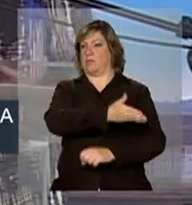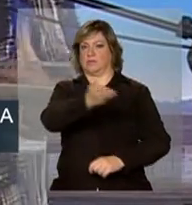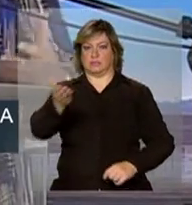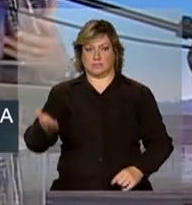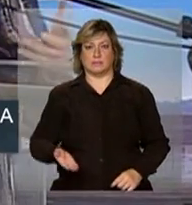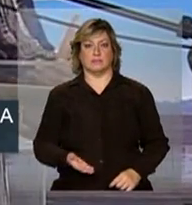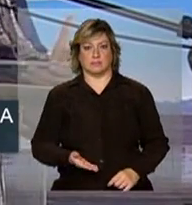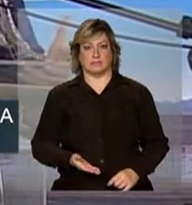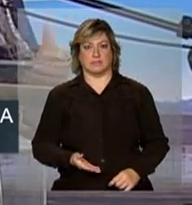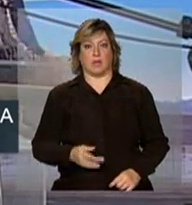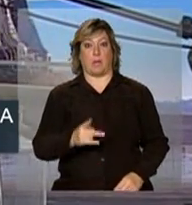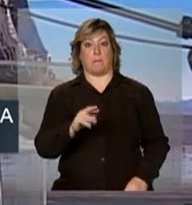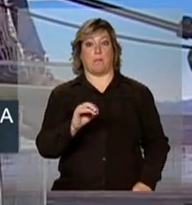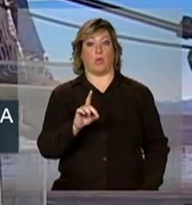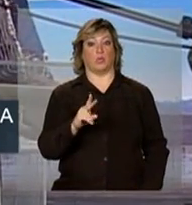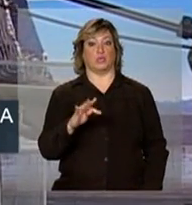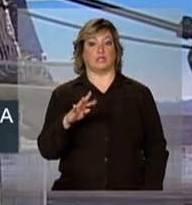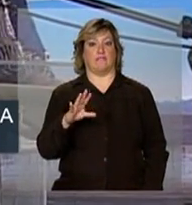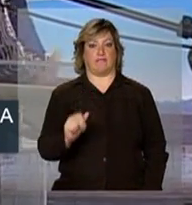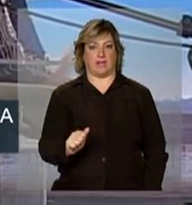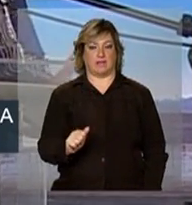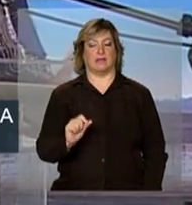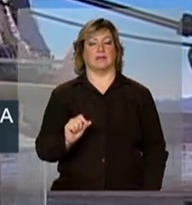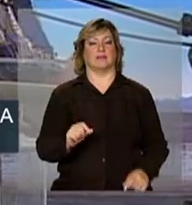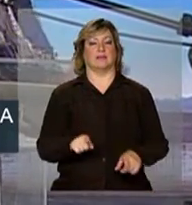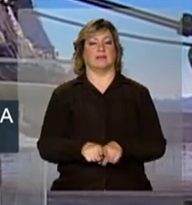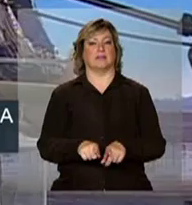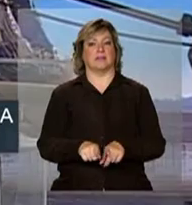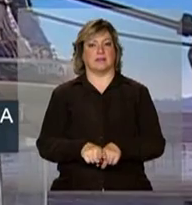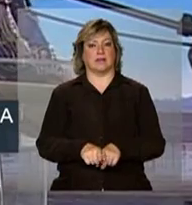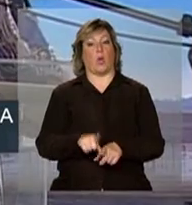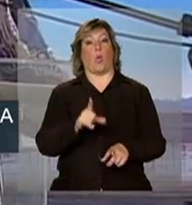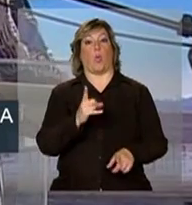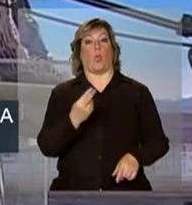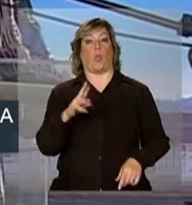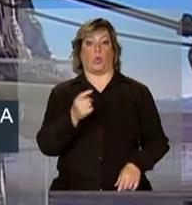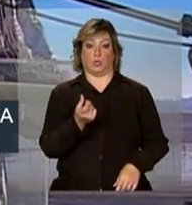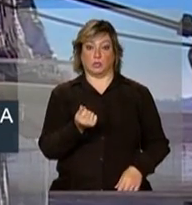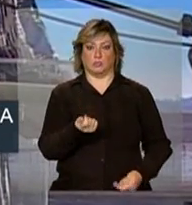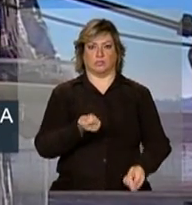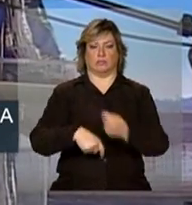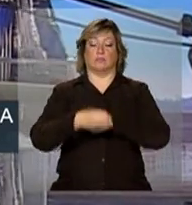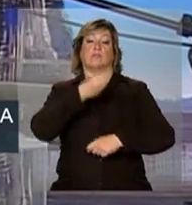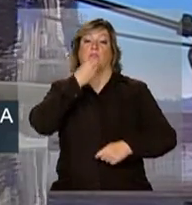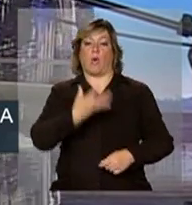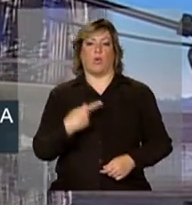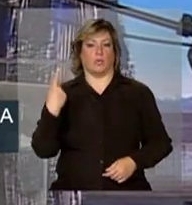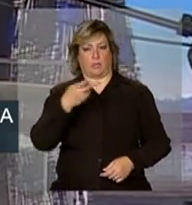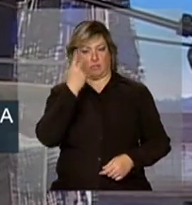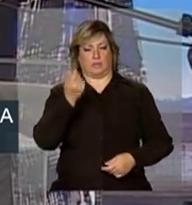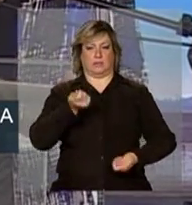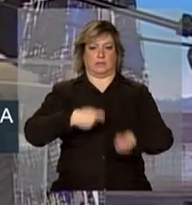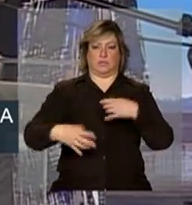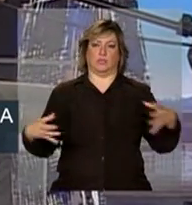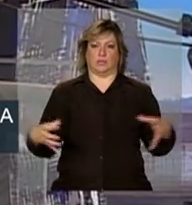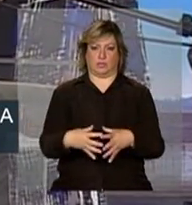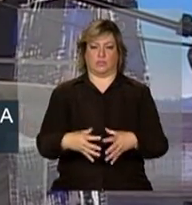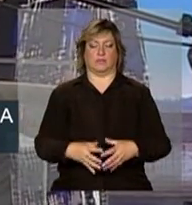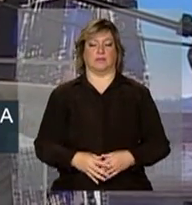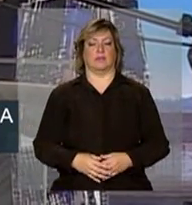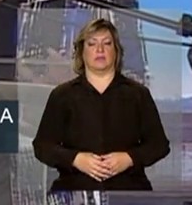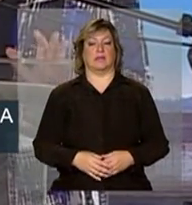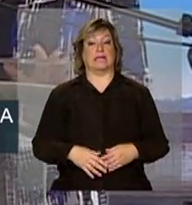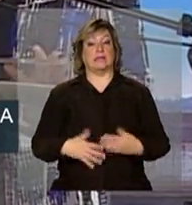produtiva e, obviamente, lucrativa também para os empreendedores. Além